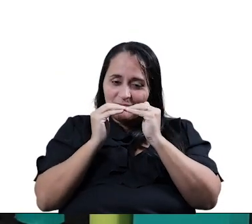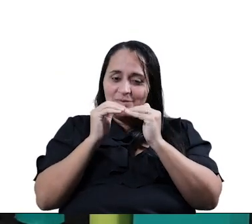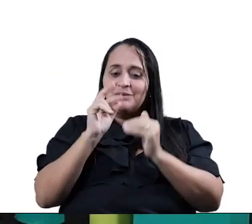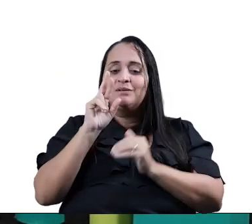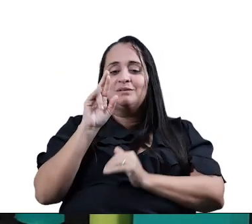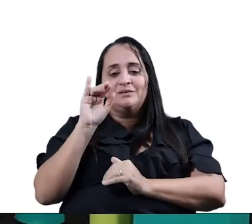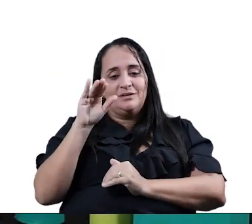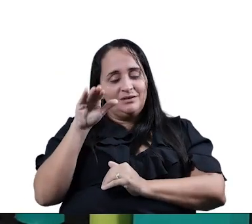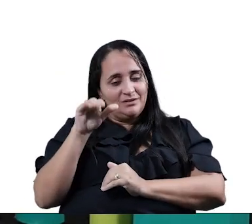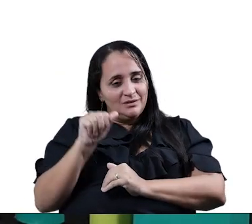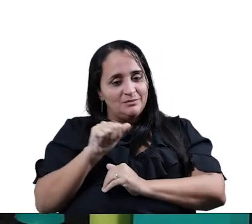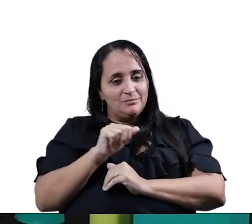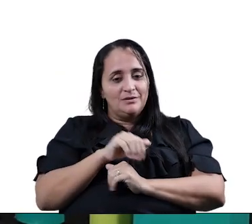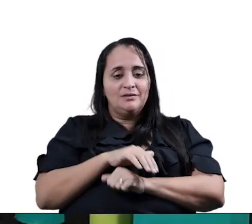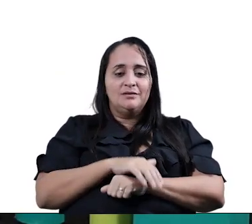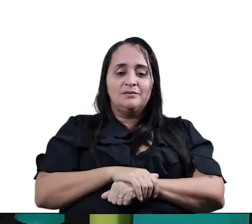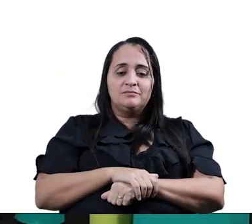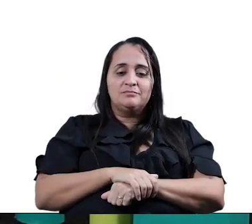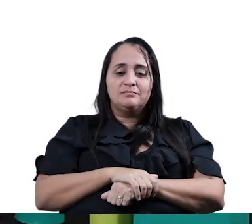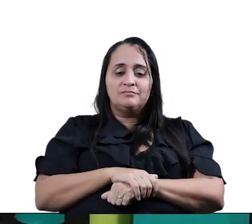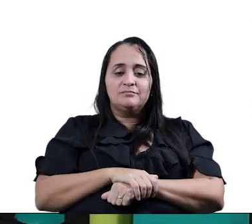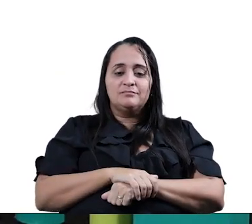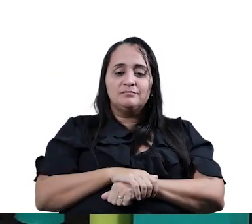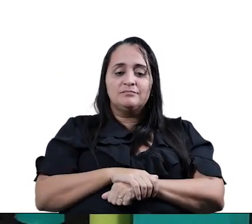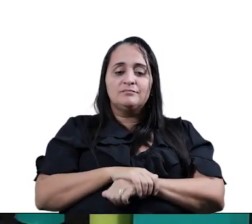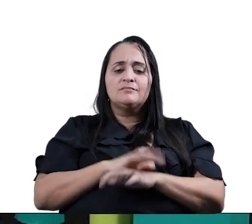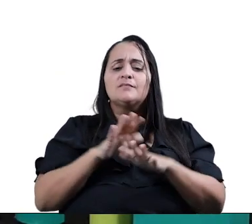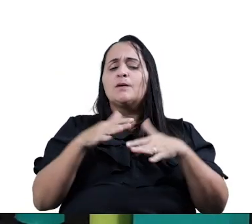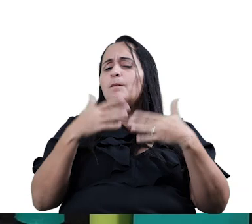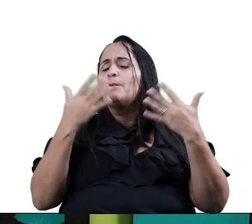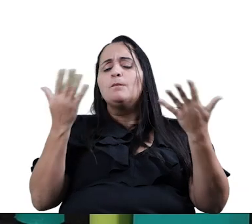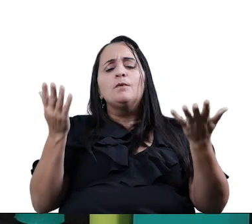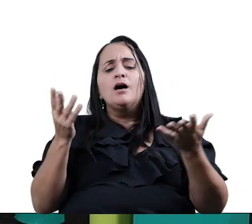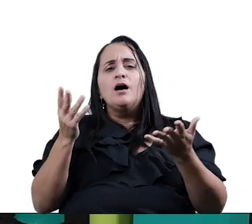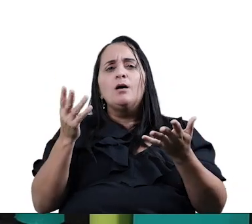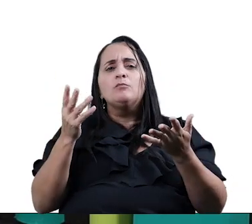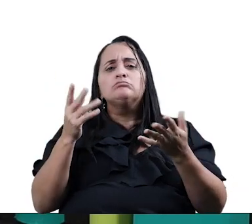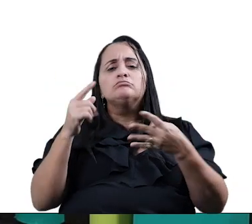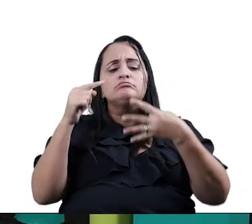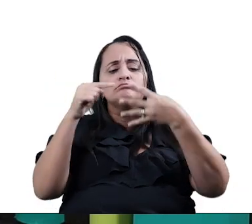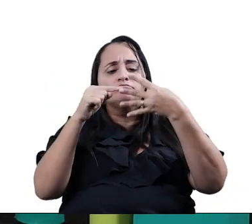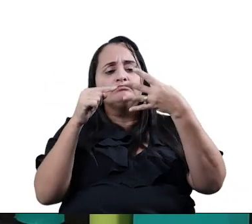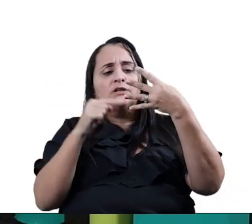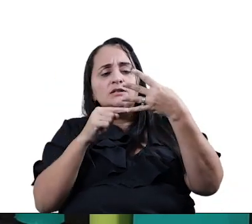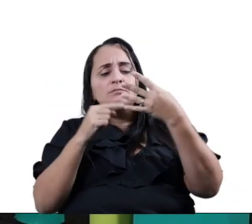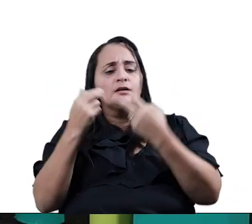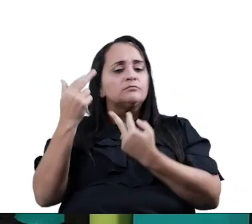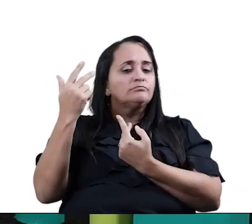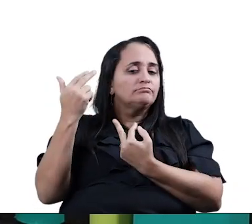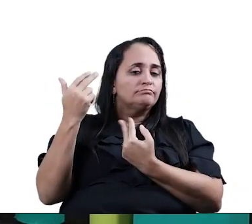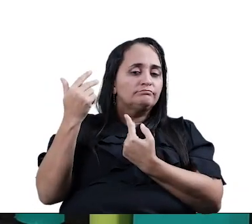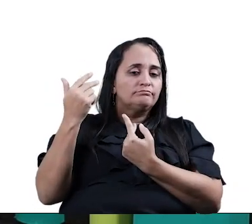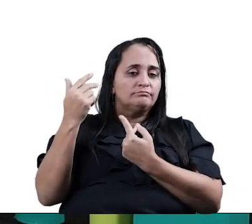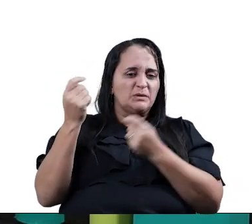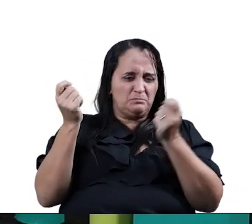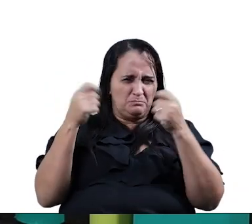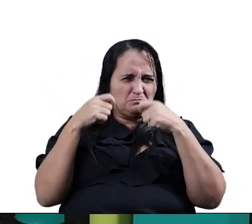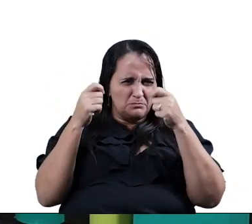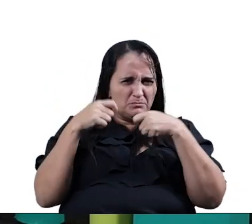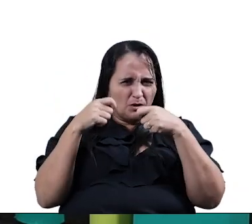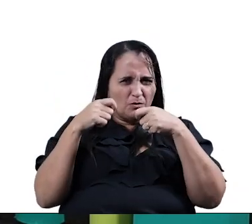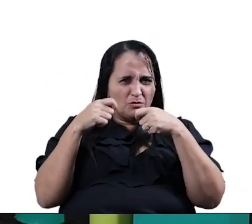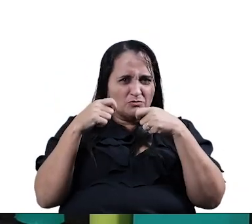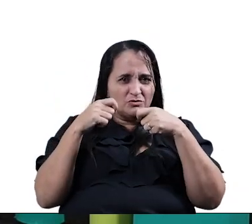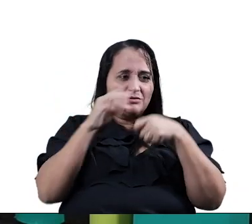rimando Entre si E aí? Qual dessas palavras São iguais? Dá pra